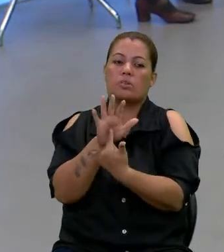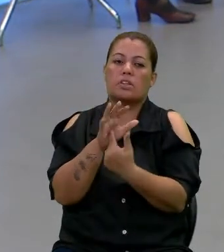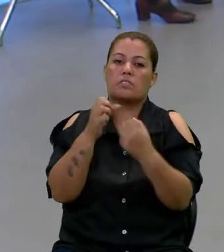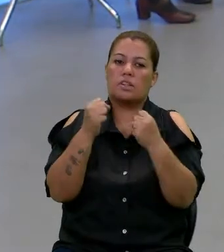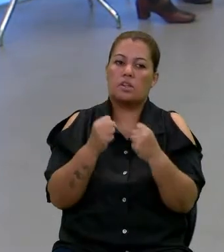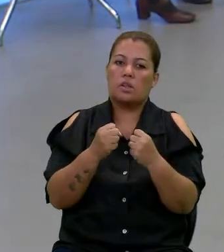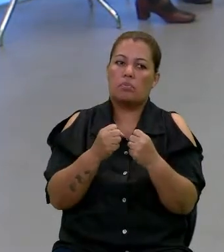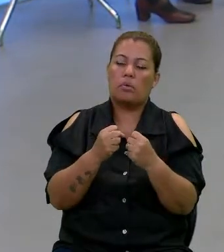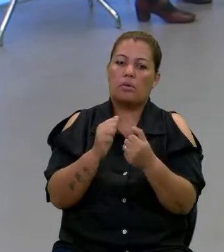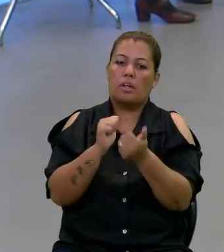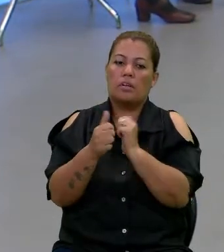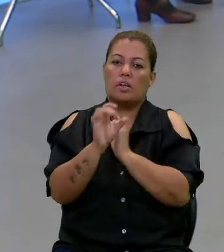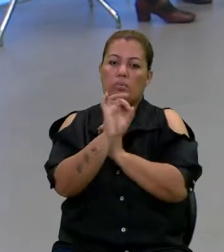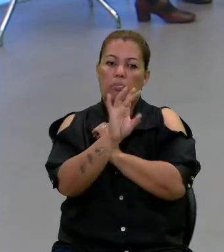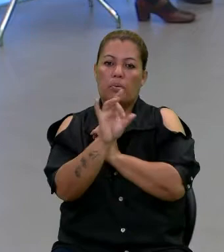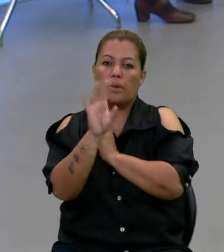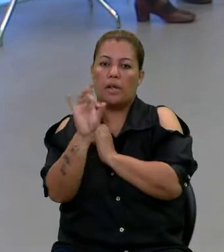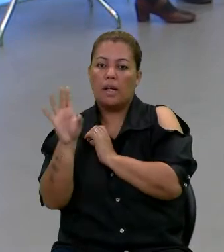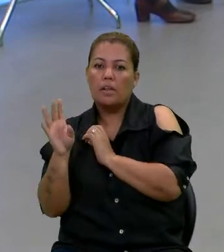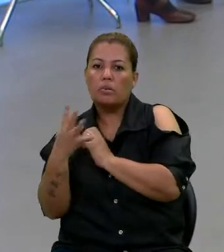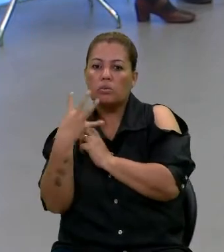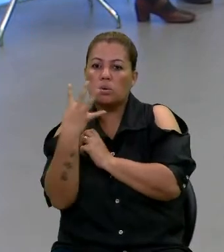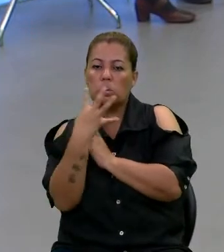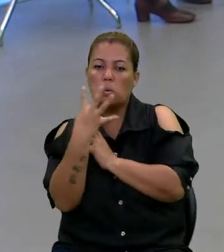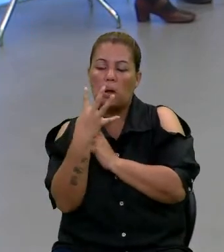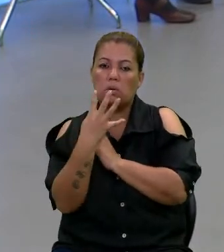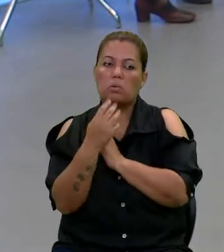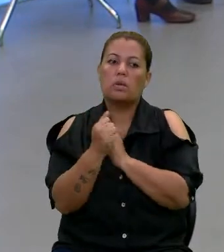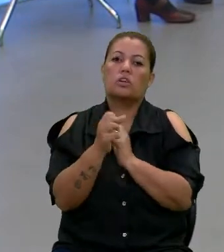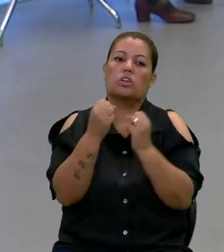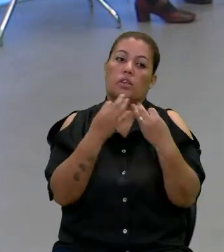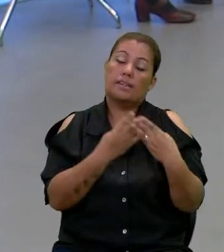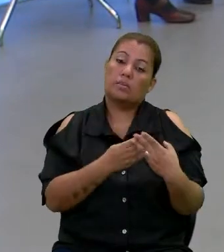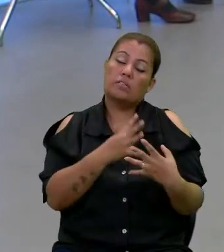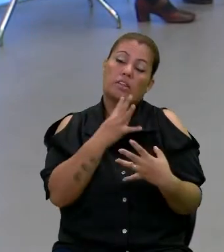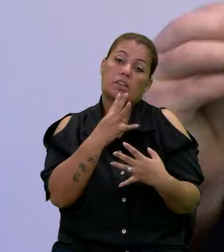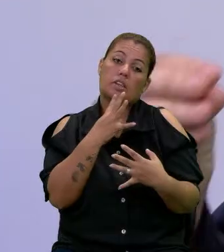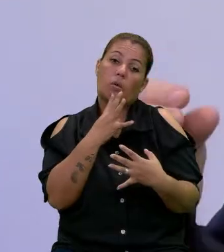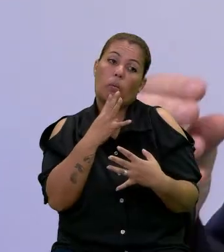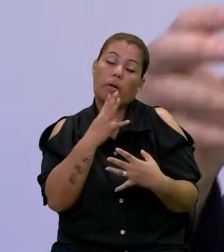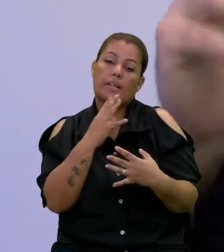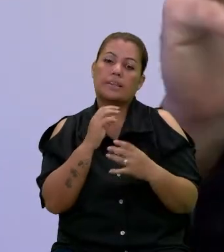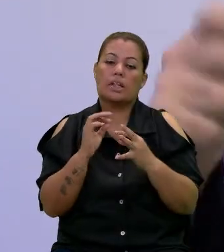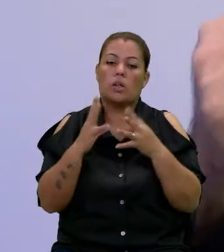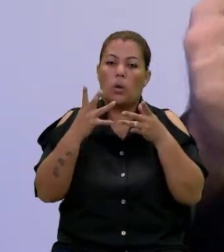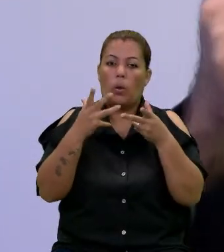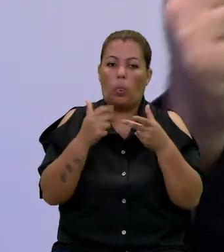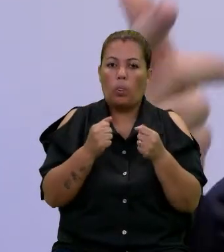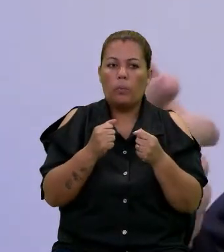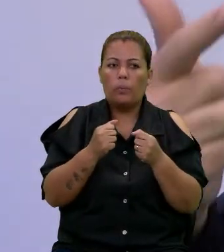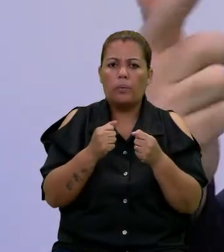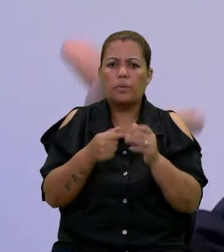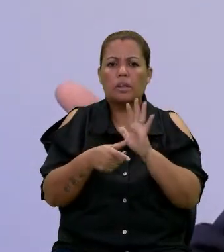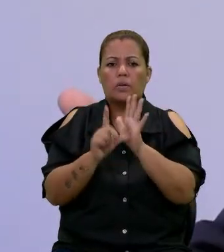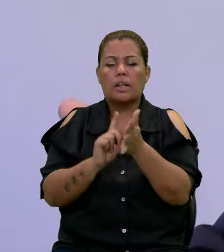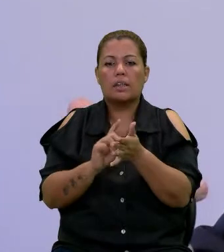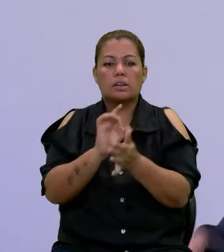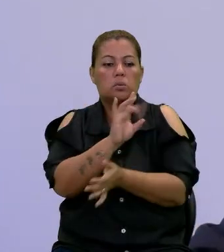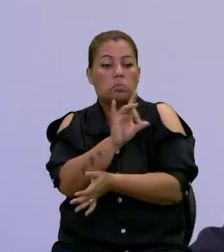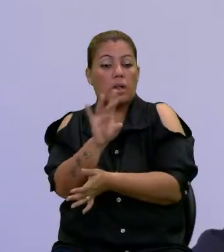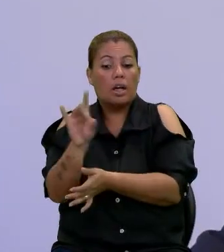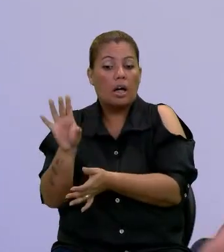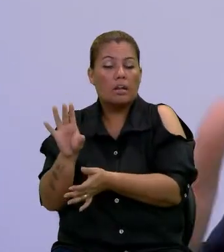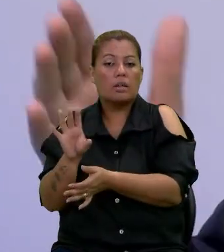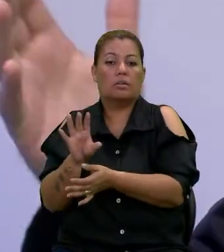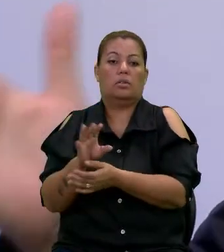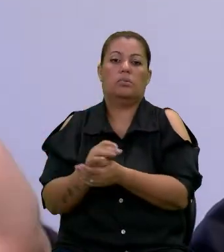podem avaliar por cada um desses eixos, vocês irão conhecer as ações que estão previstas para cada um desses